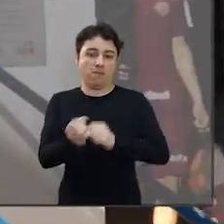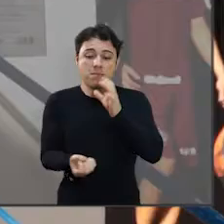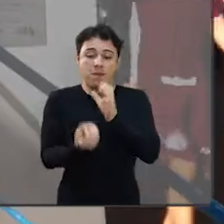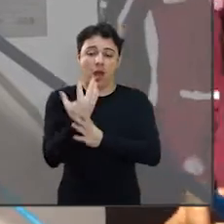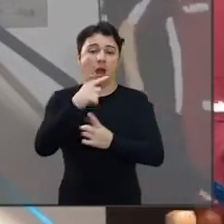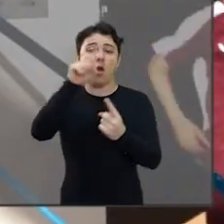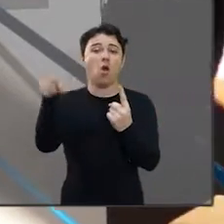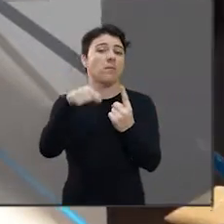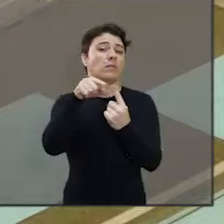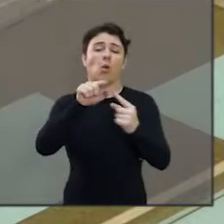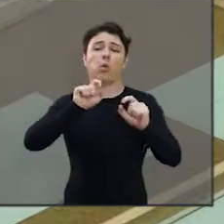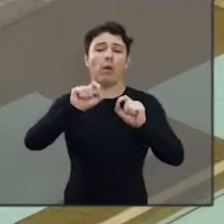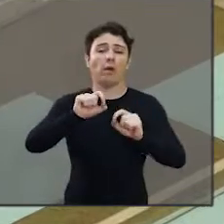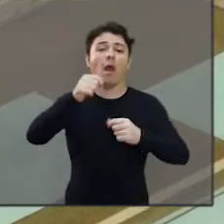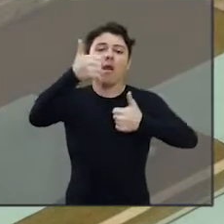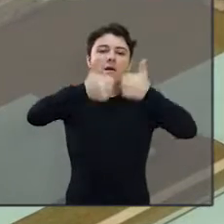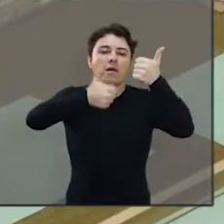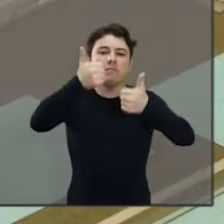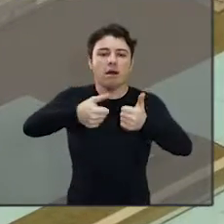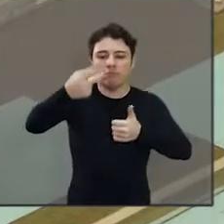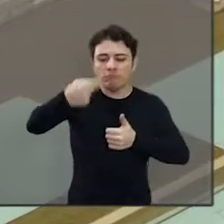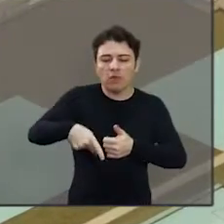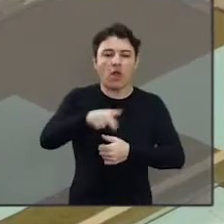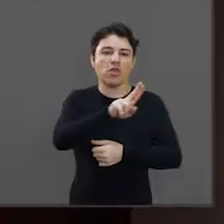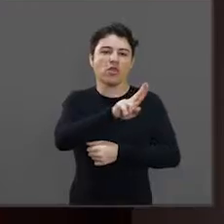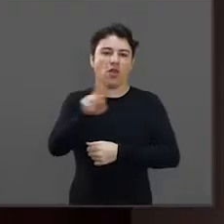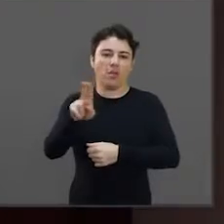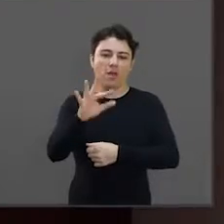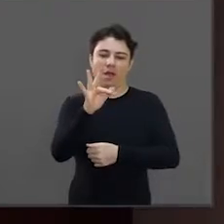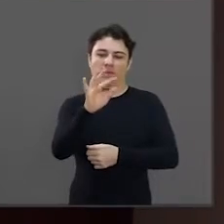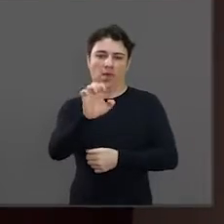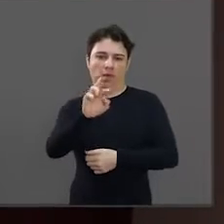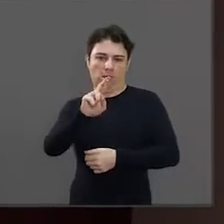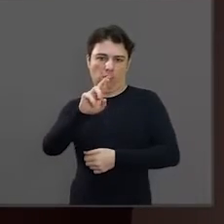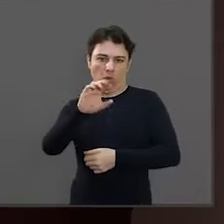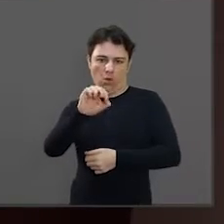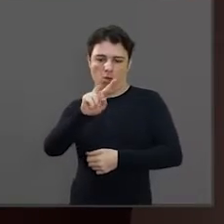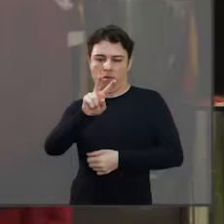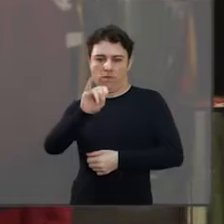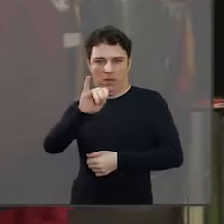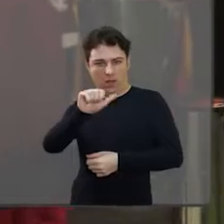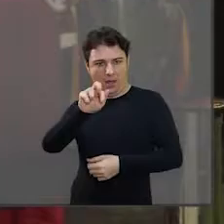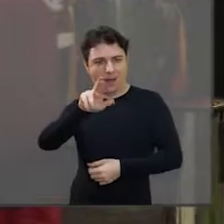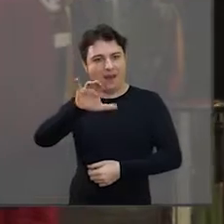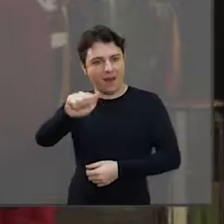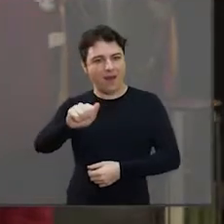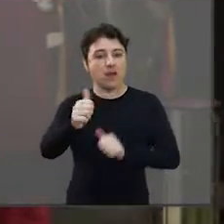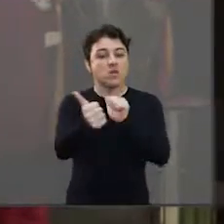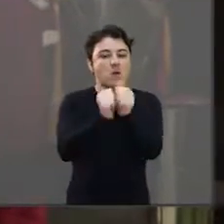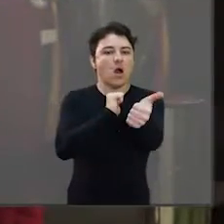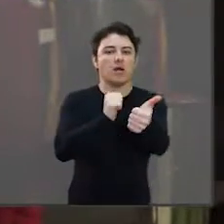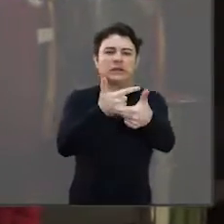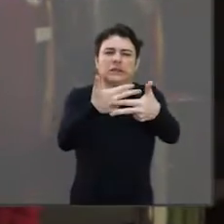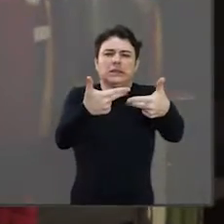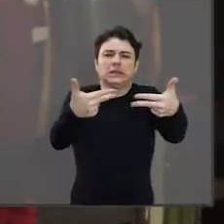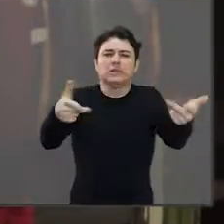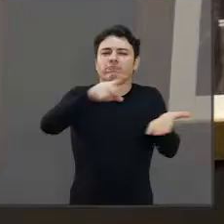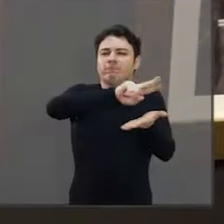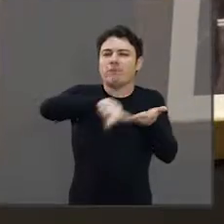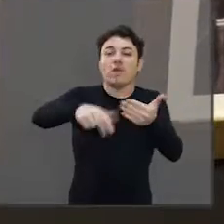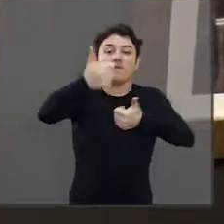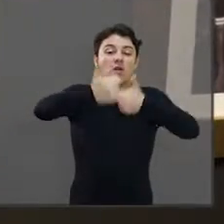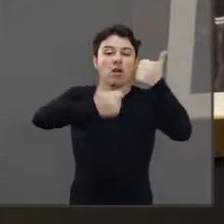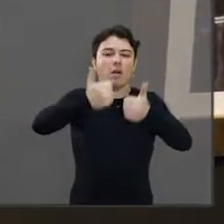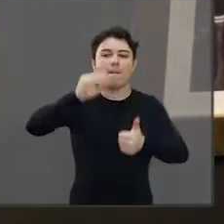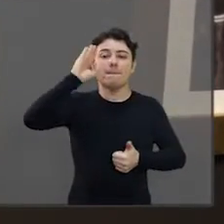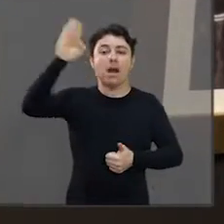o foco de estudo dele, o nosso objeto de interesse, é a ferroviária, né?